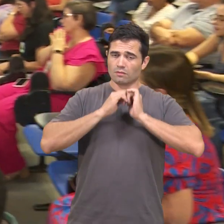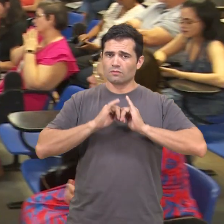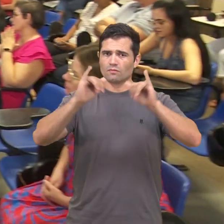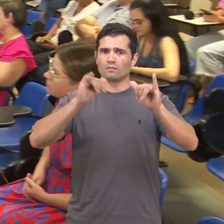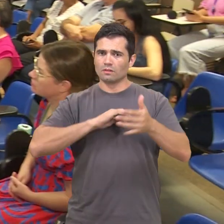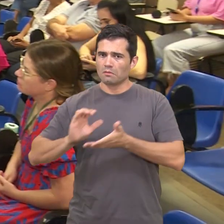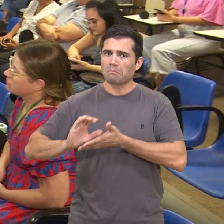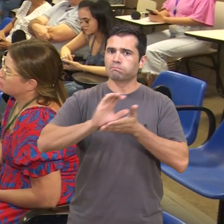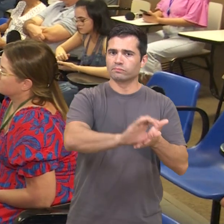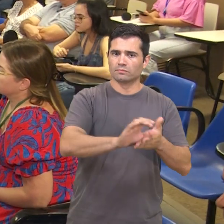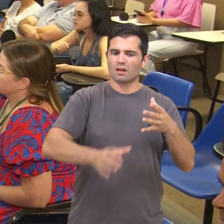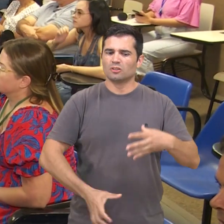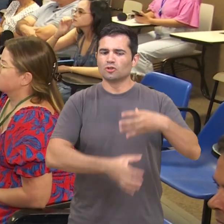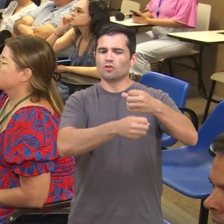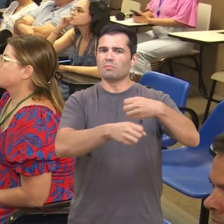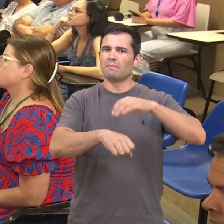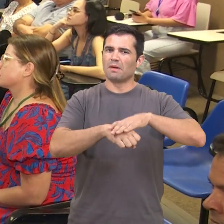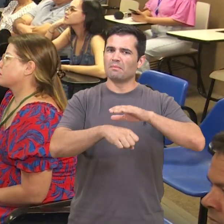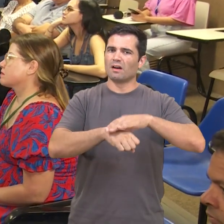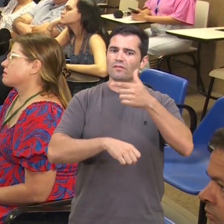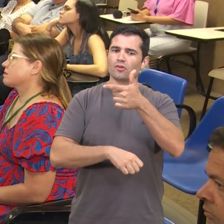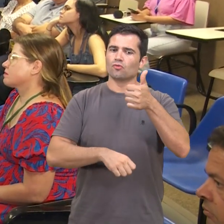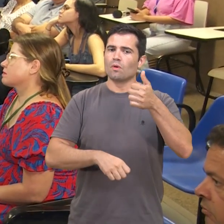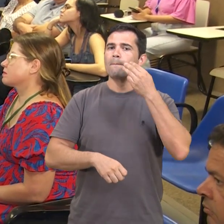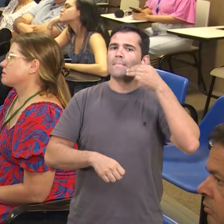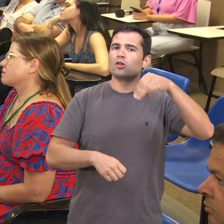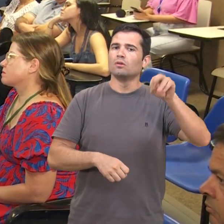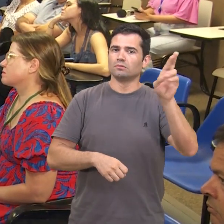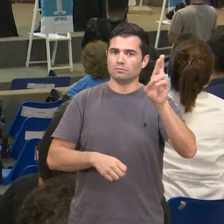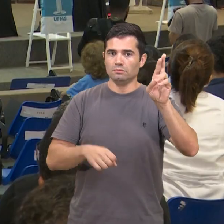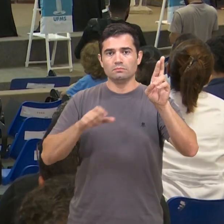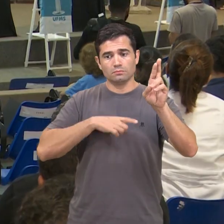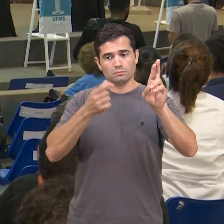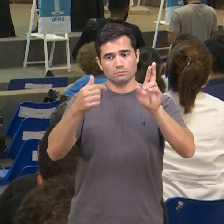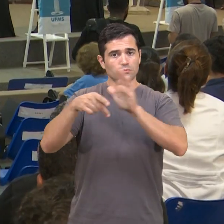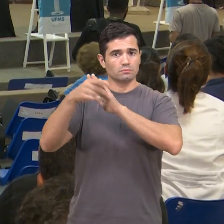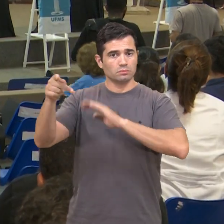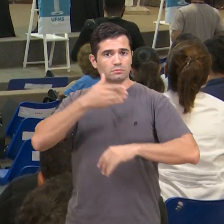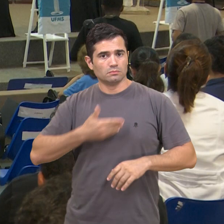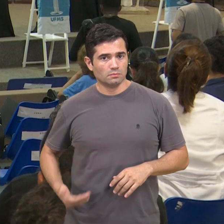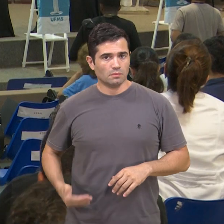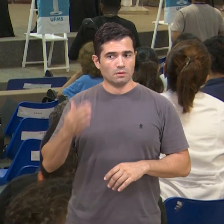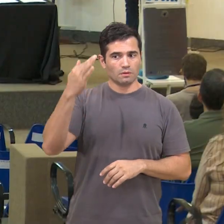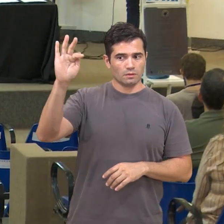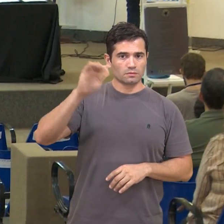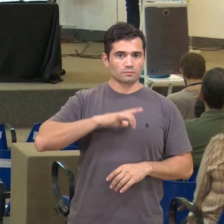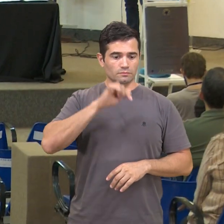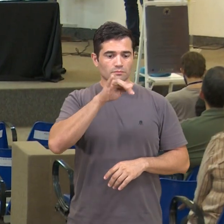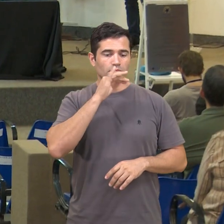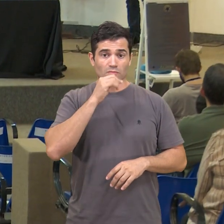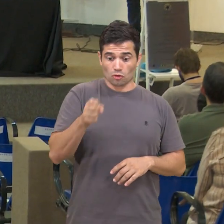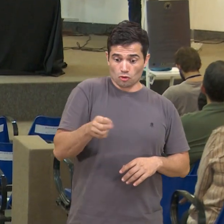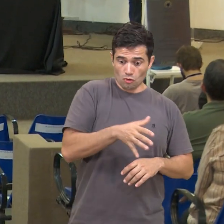foram anunciados investimentos que somam mais de 21 milhões de reais com recursos do governo federal, como a